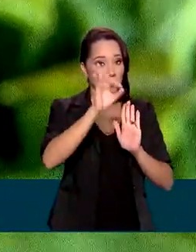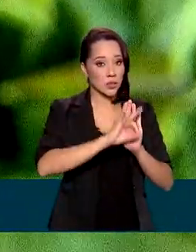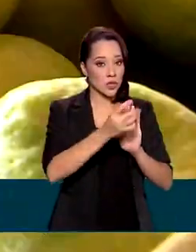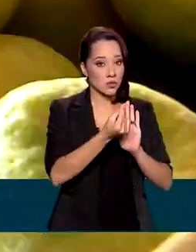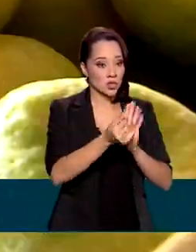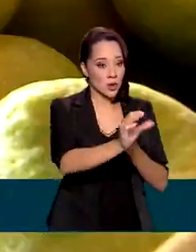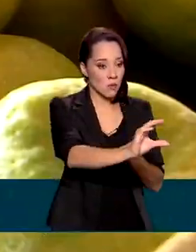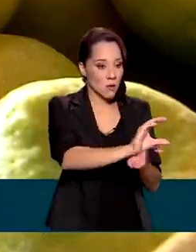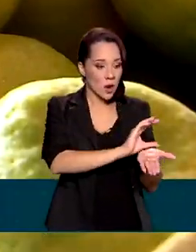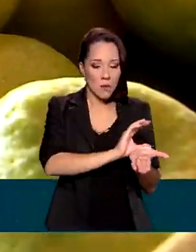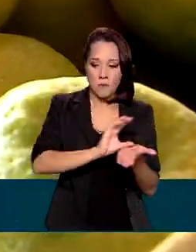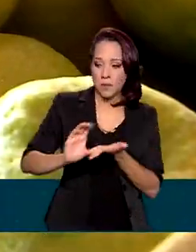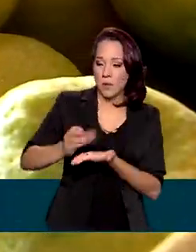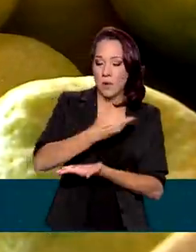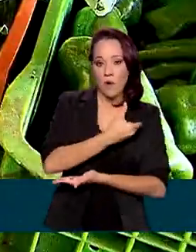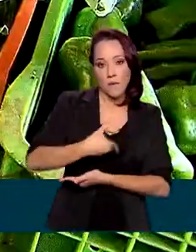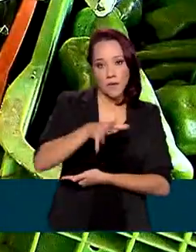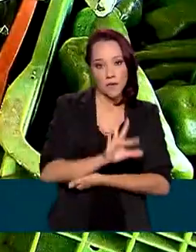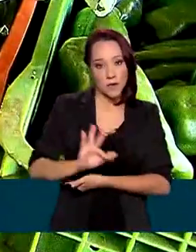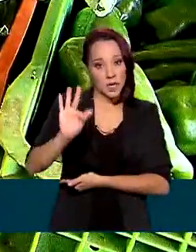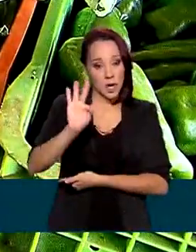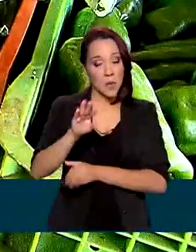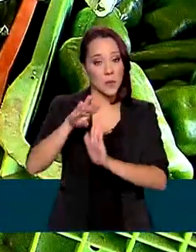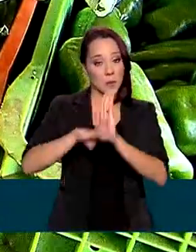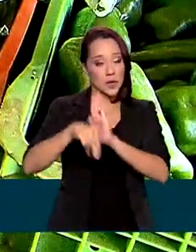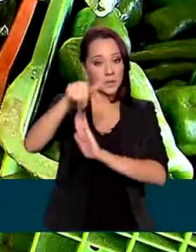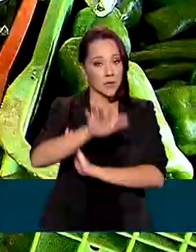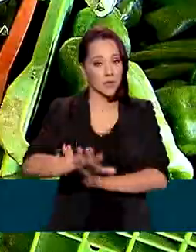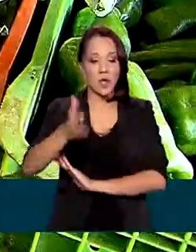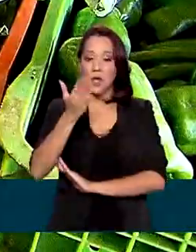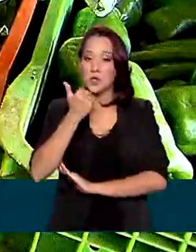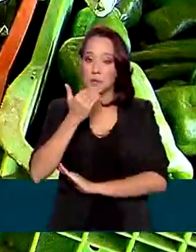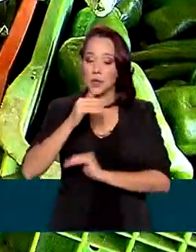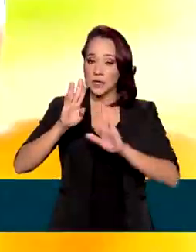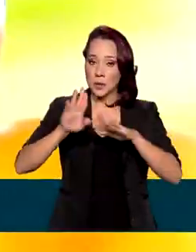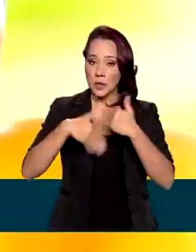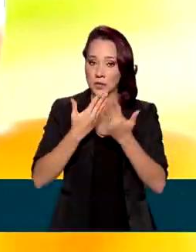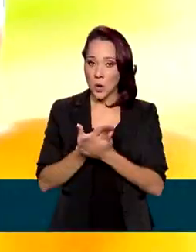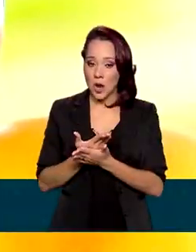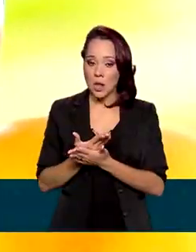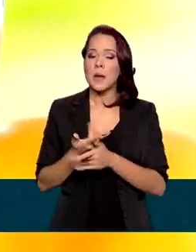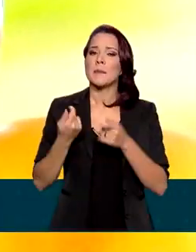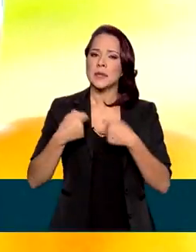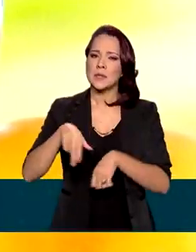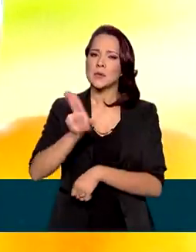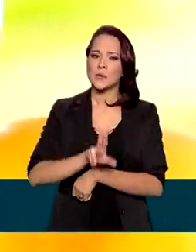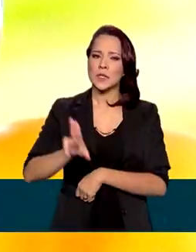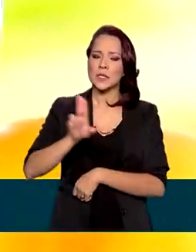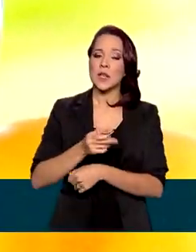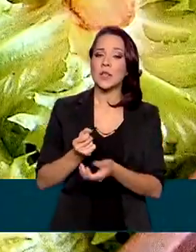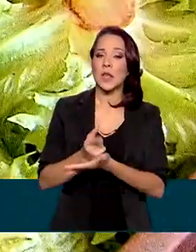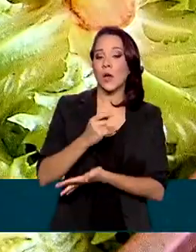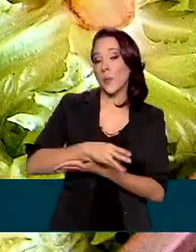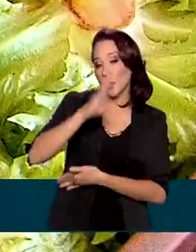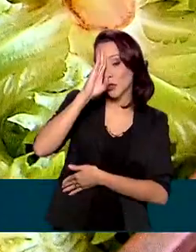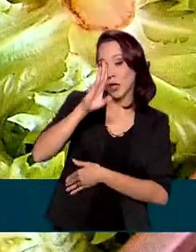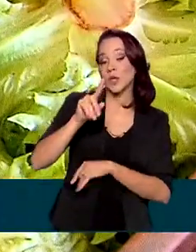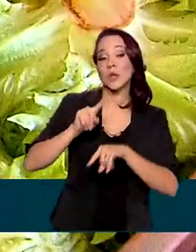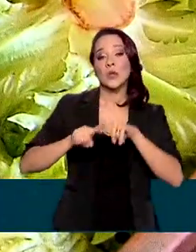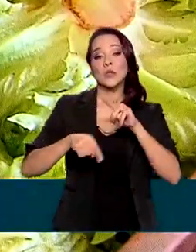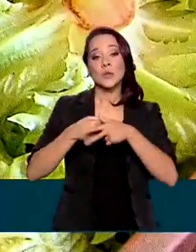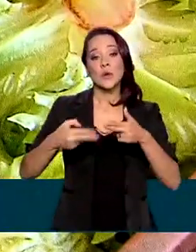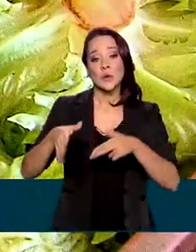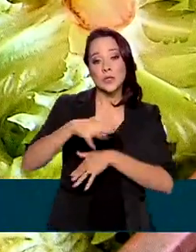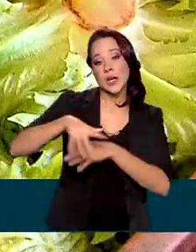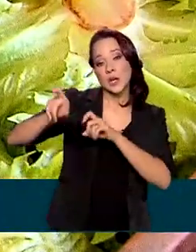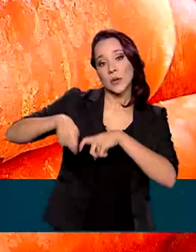repassados pelo governo federal para o Programa Nacional de Alimentação Escolar sejam utilizados na compra direta de produtos